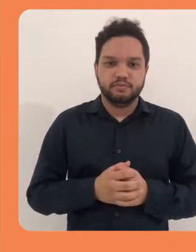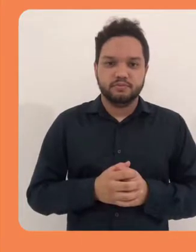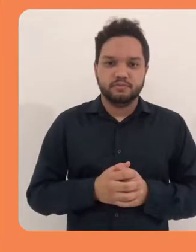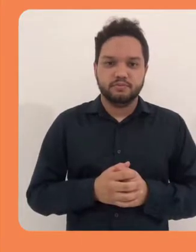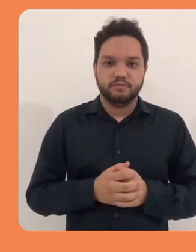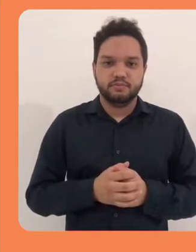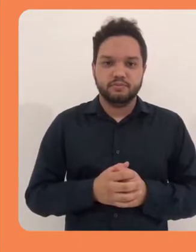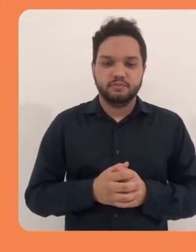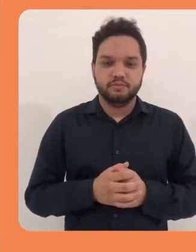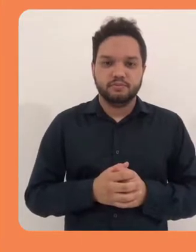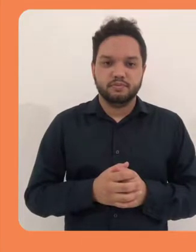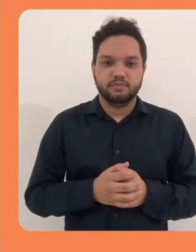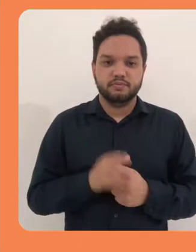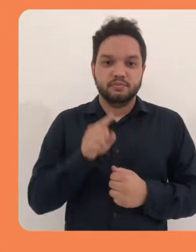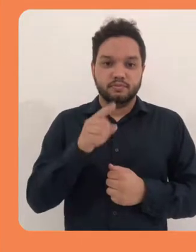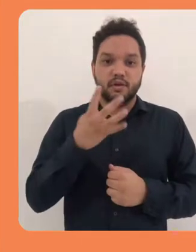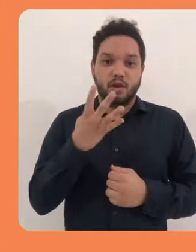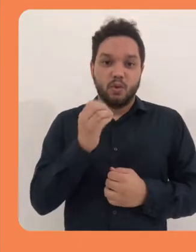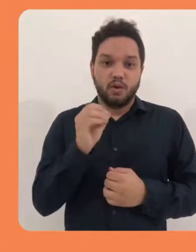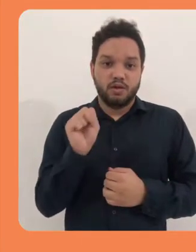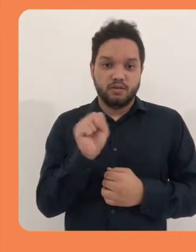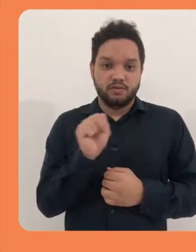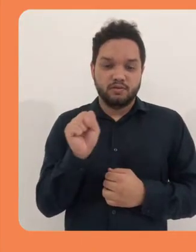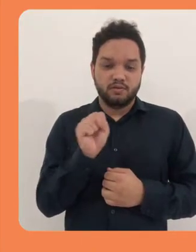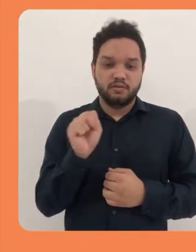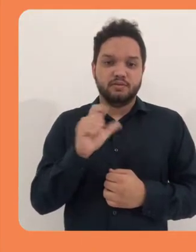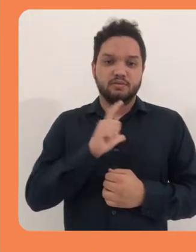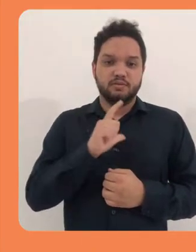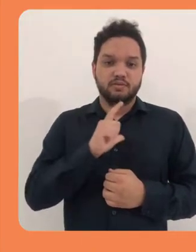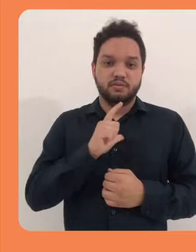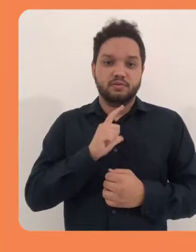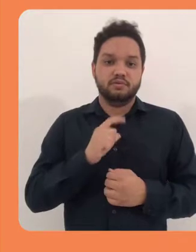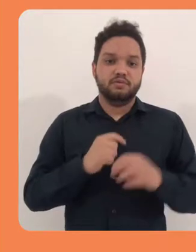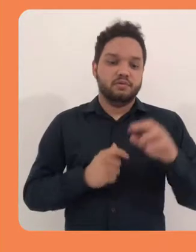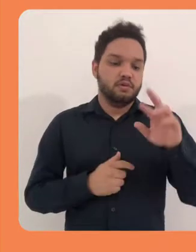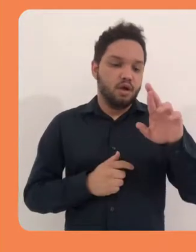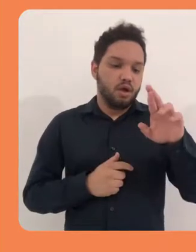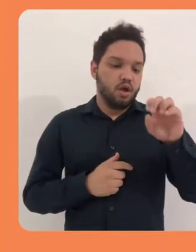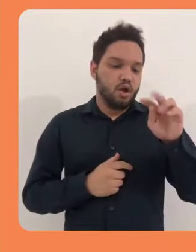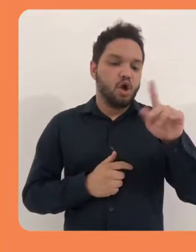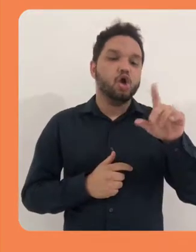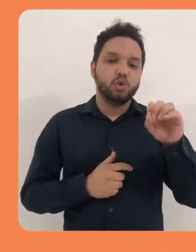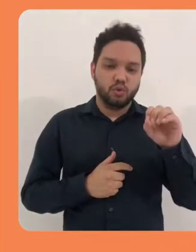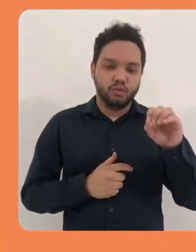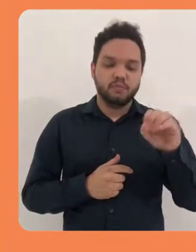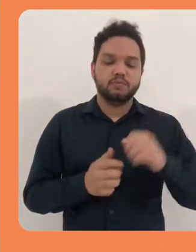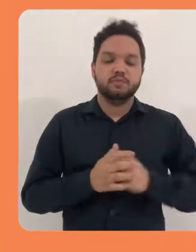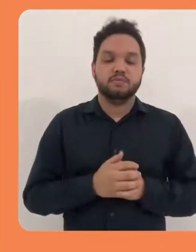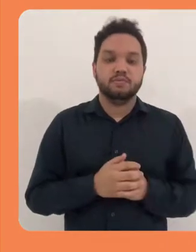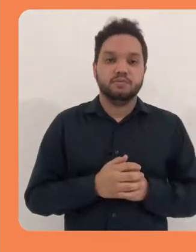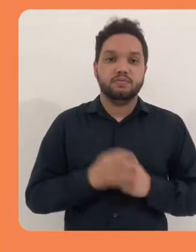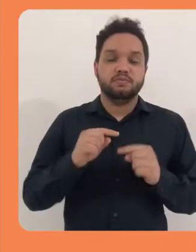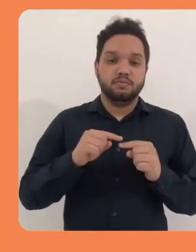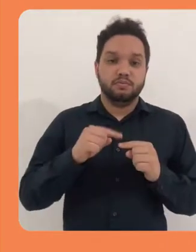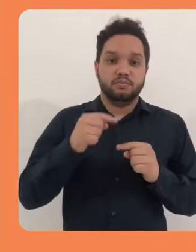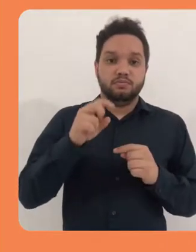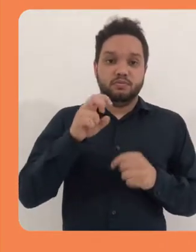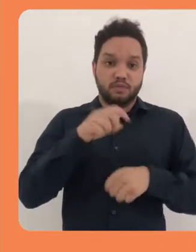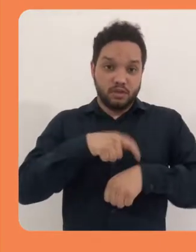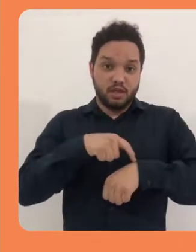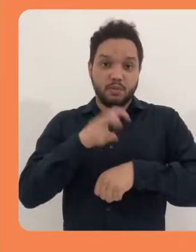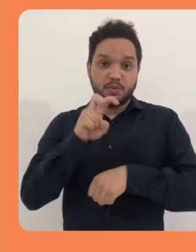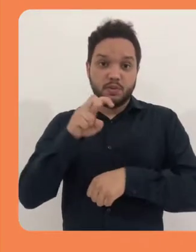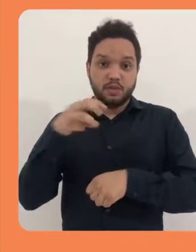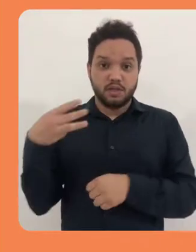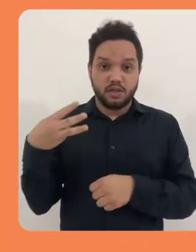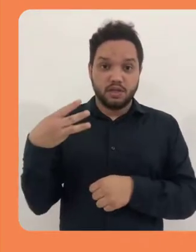Aqui em 40 segundos, aparece o rótulo que nós colocamos. E em 53, vejam aqui.